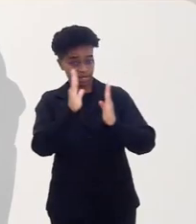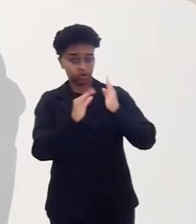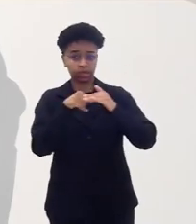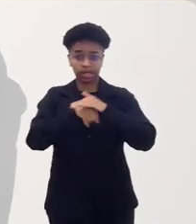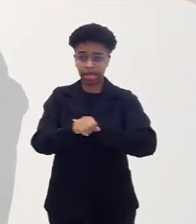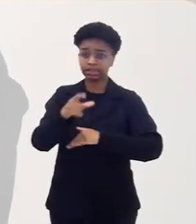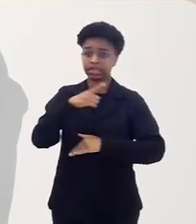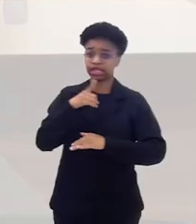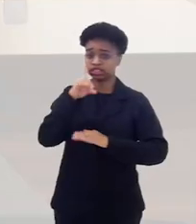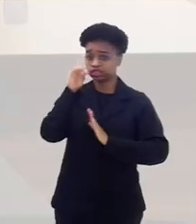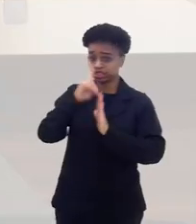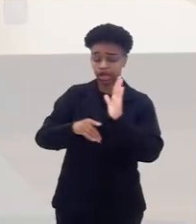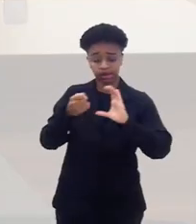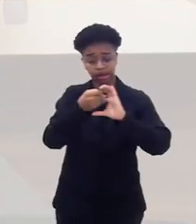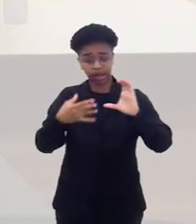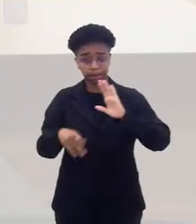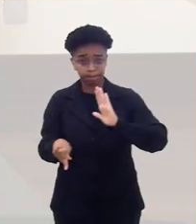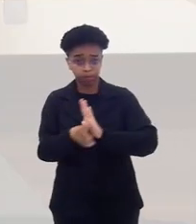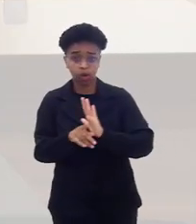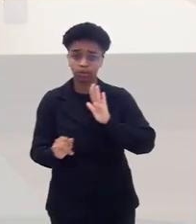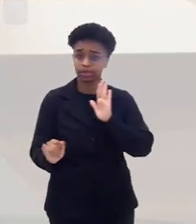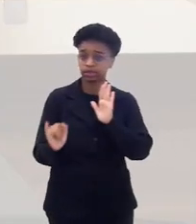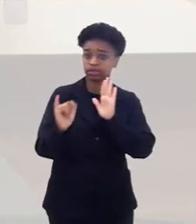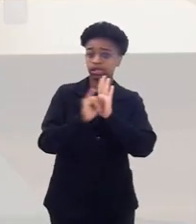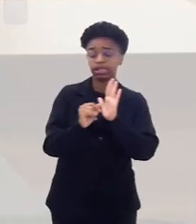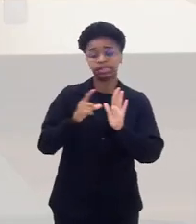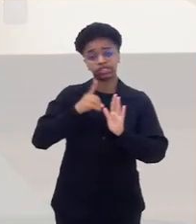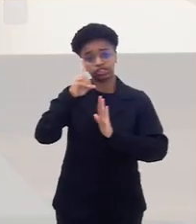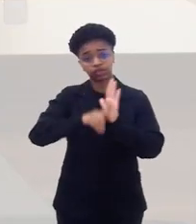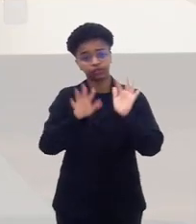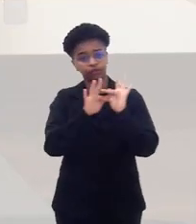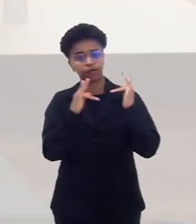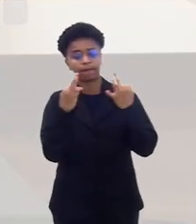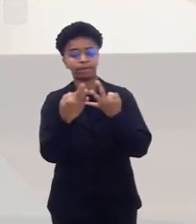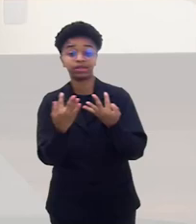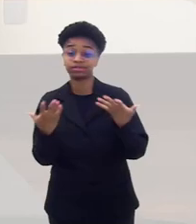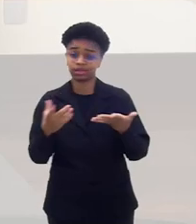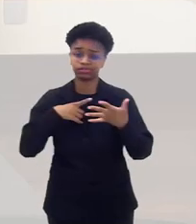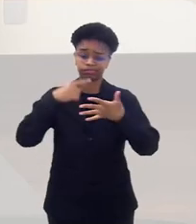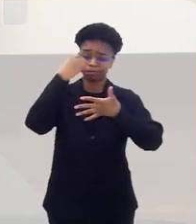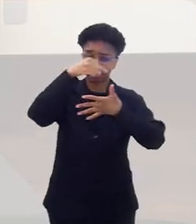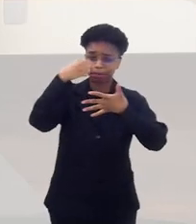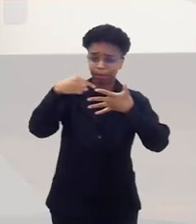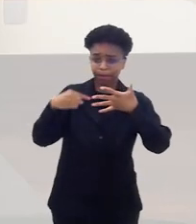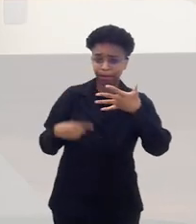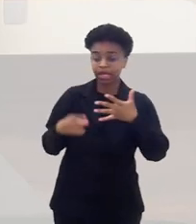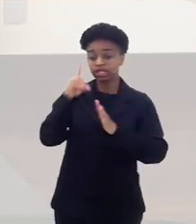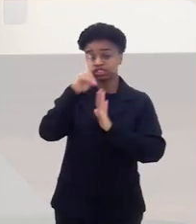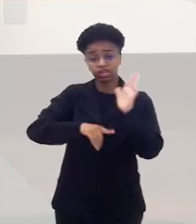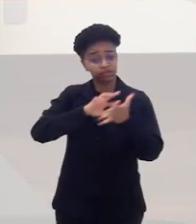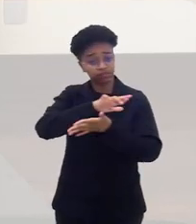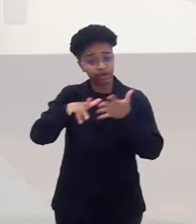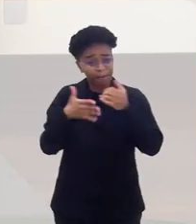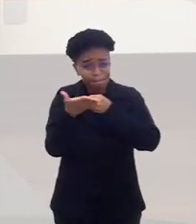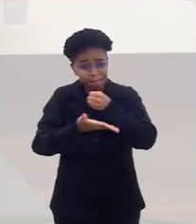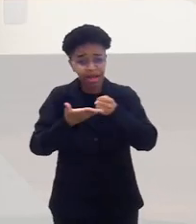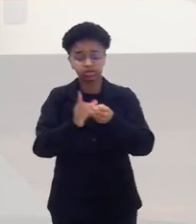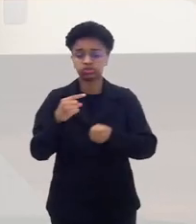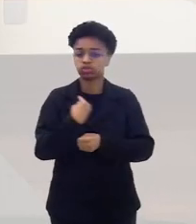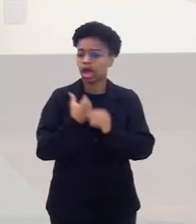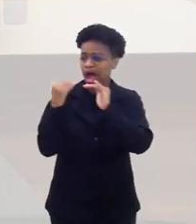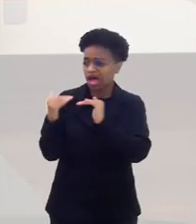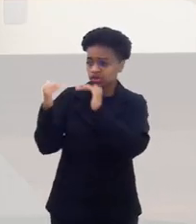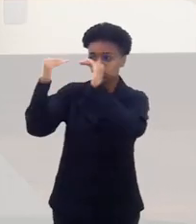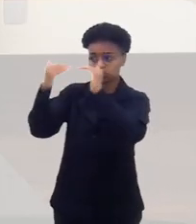personalidade, direito a uma identidade, o direito a uma família. Esses direitos fundamentais que todos nós, humanos, adultos,